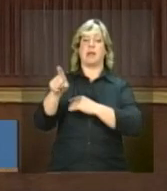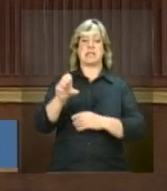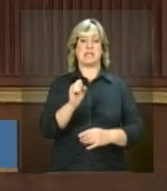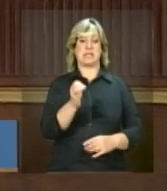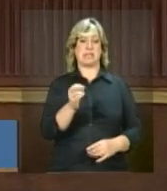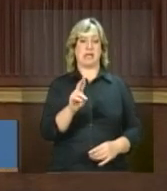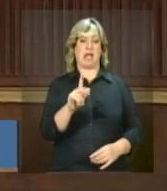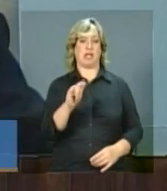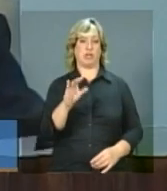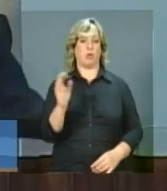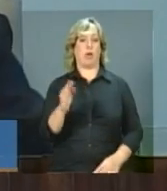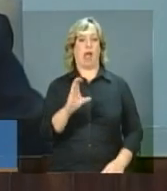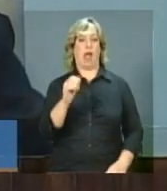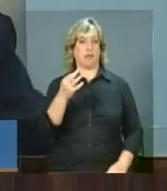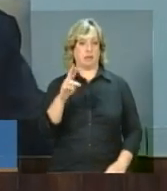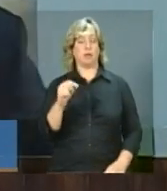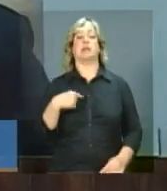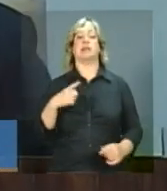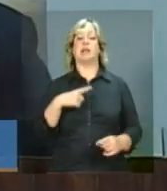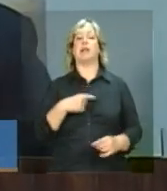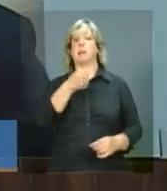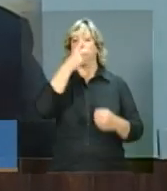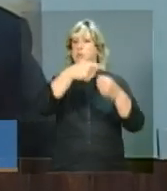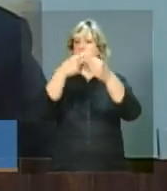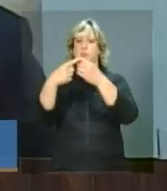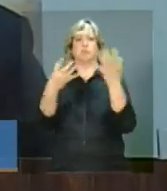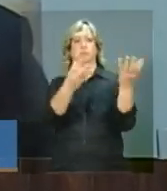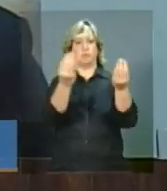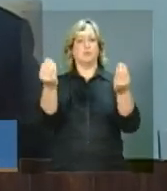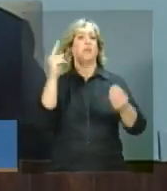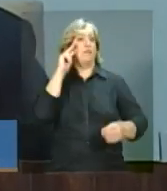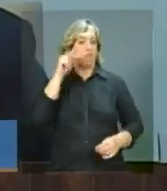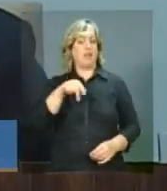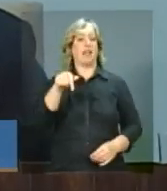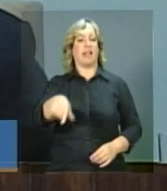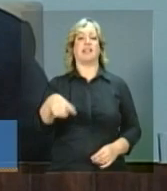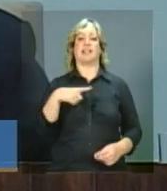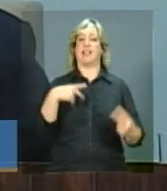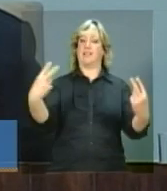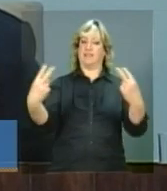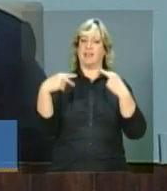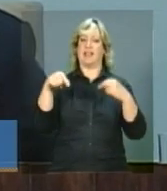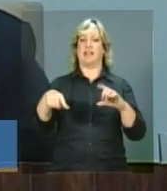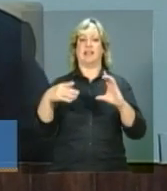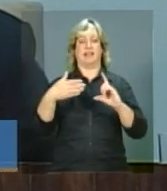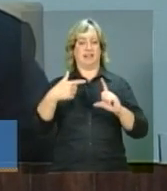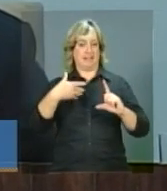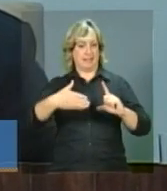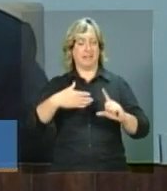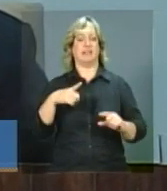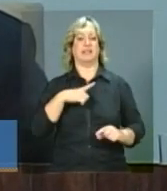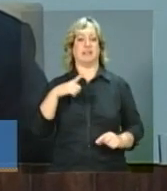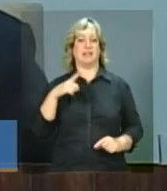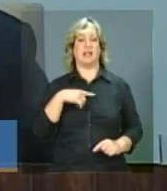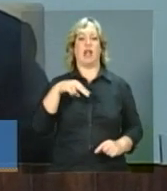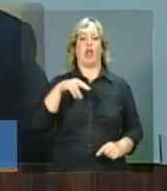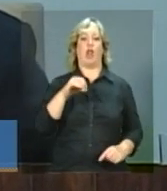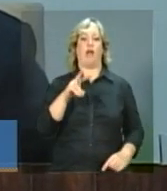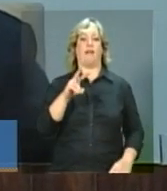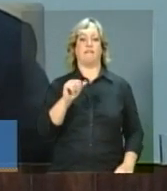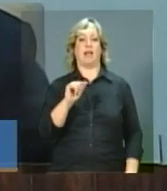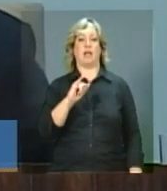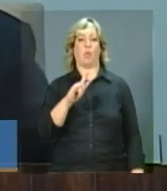temos mais registros de municípios que estão assistindo à teleconferência, Santa Isabel, Amazonas, Noveguaçu de Goiás,